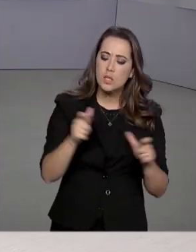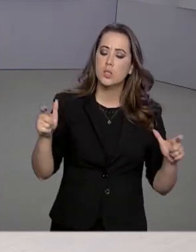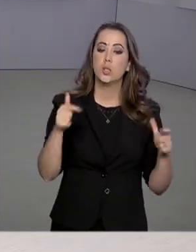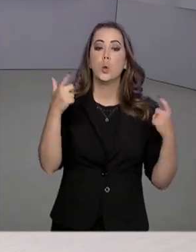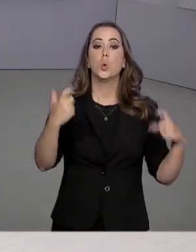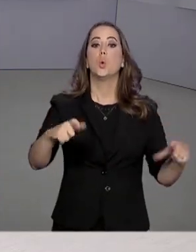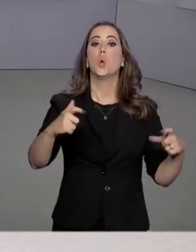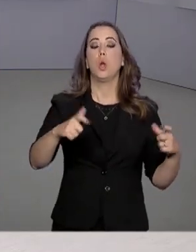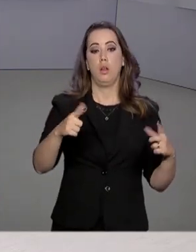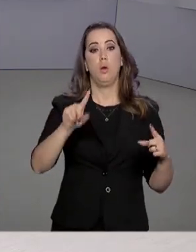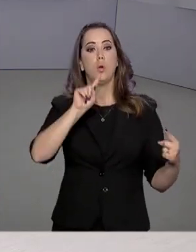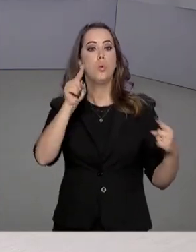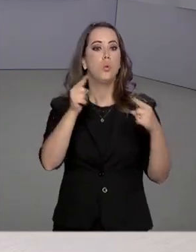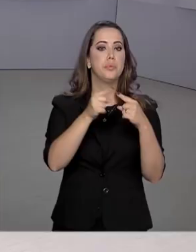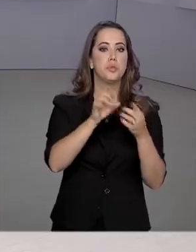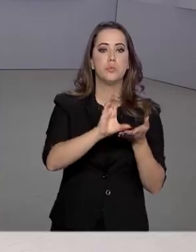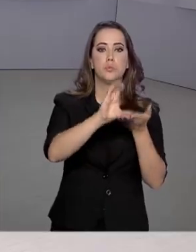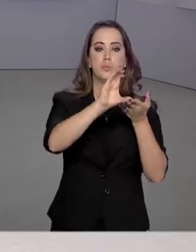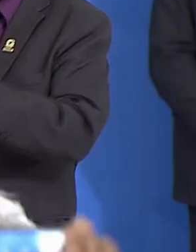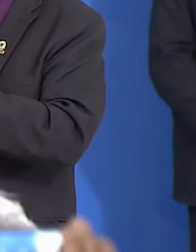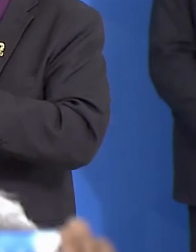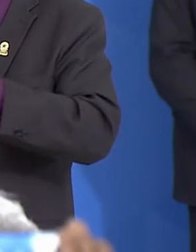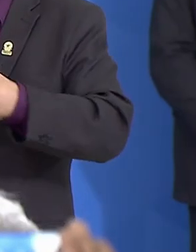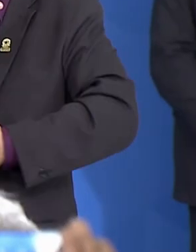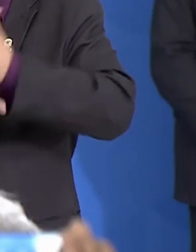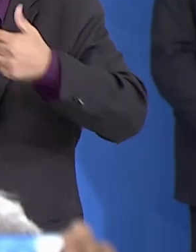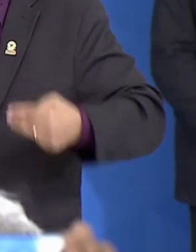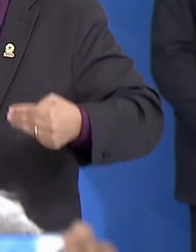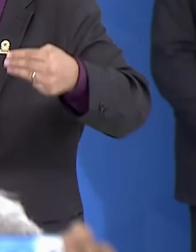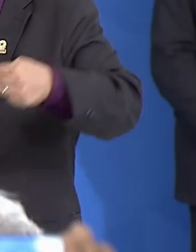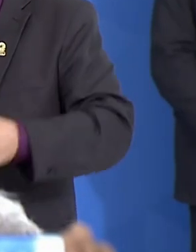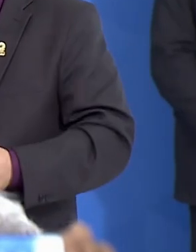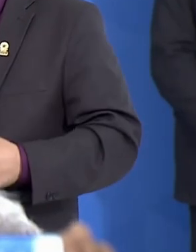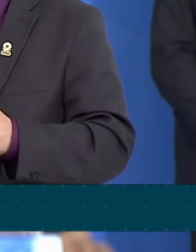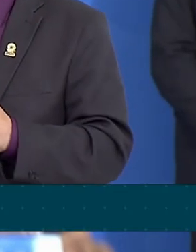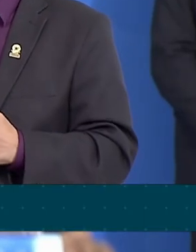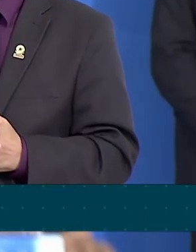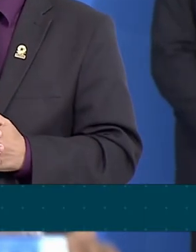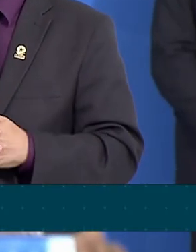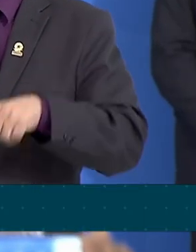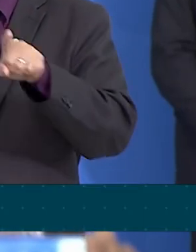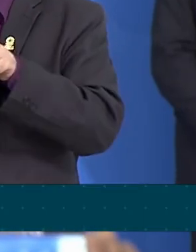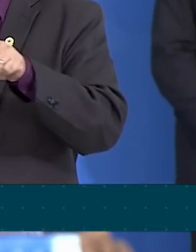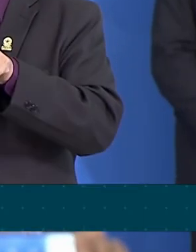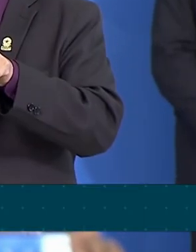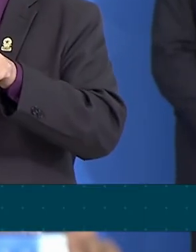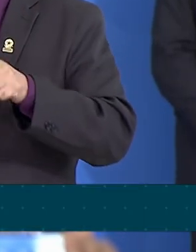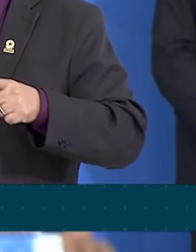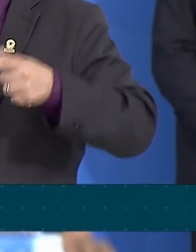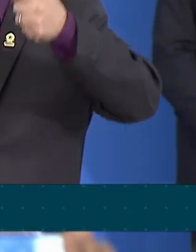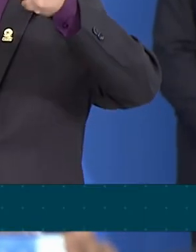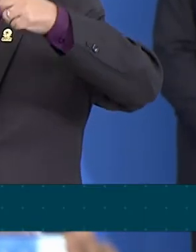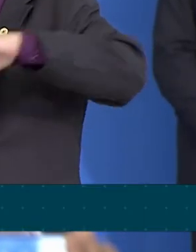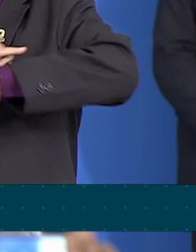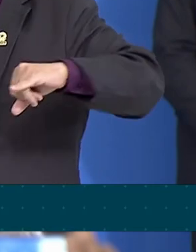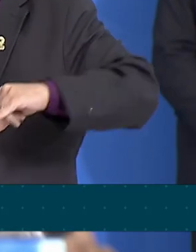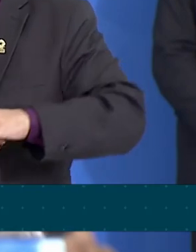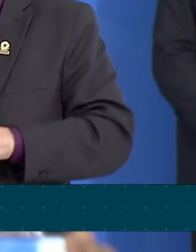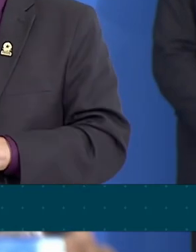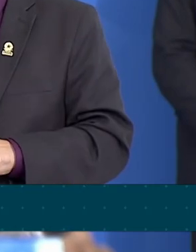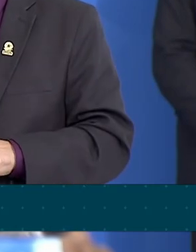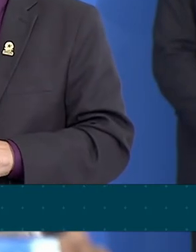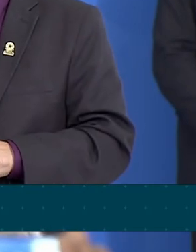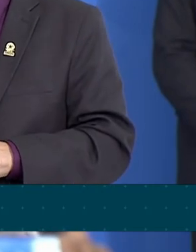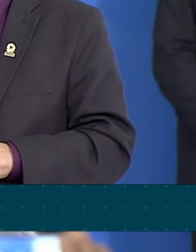da região e o objetivo do Conselho. Estamos falando de 25 milhões de